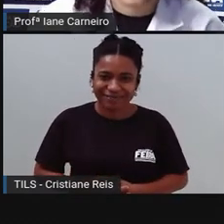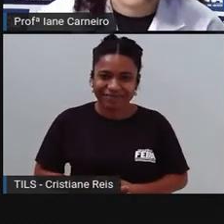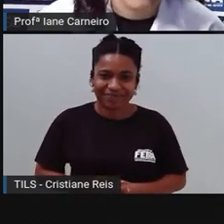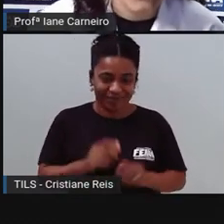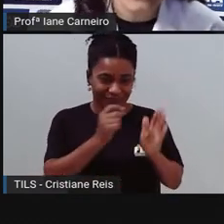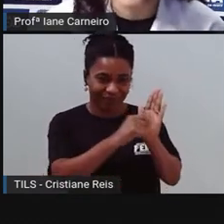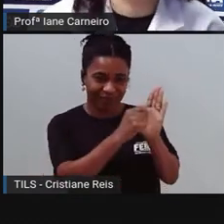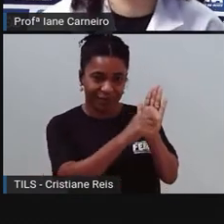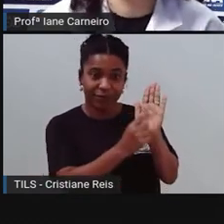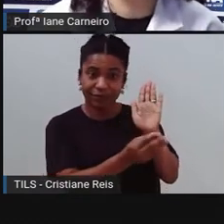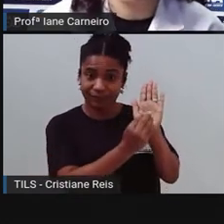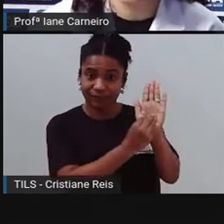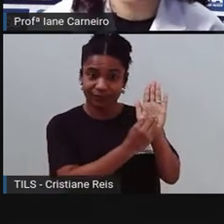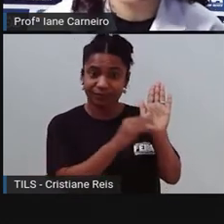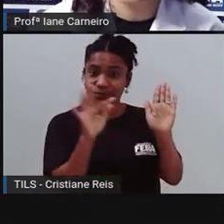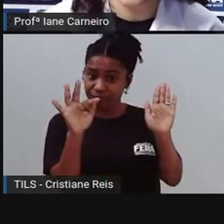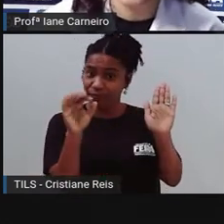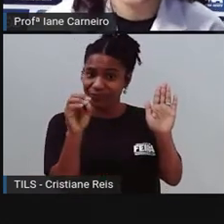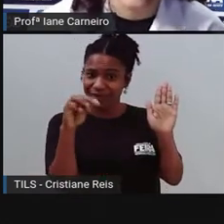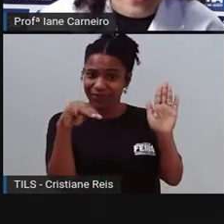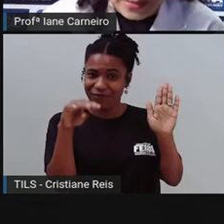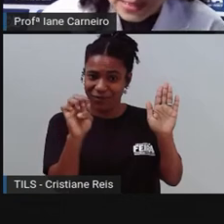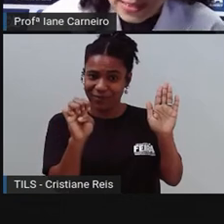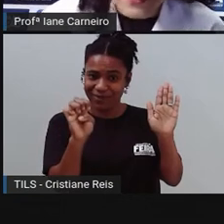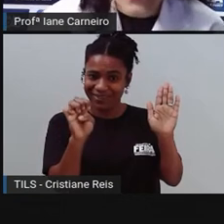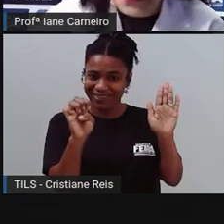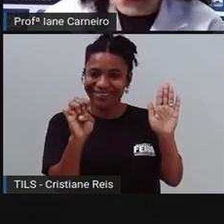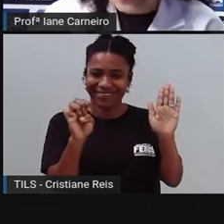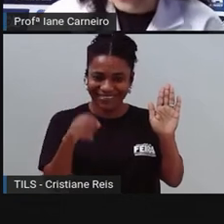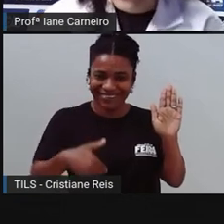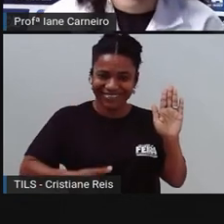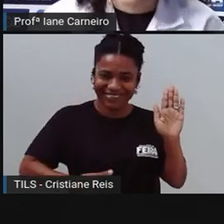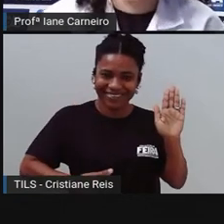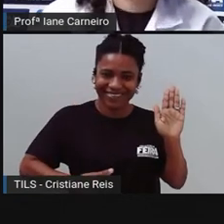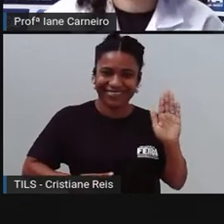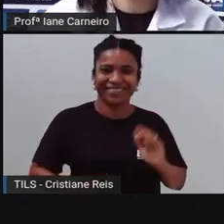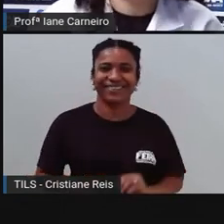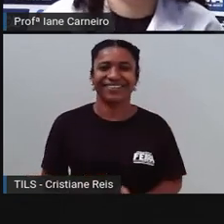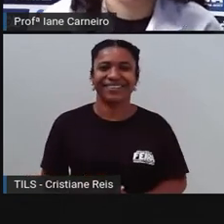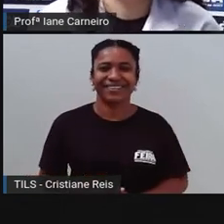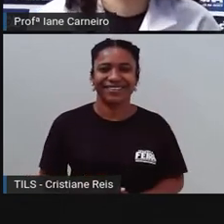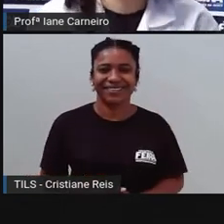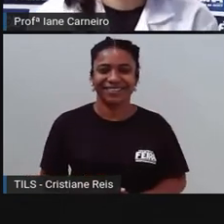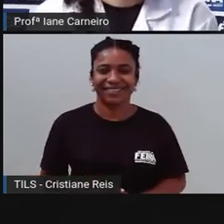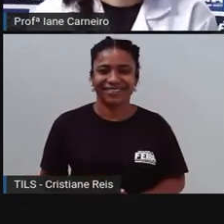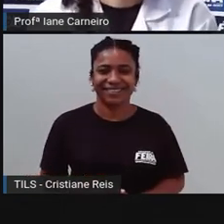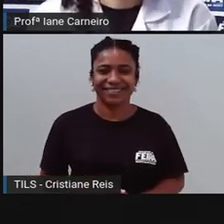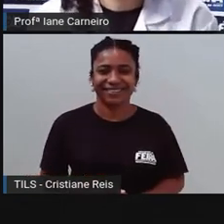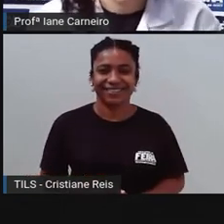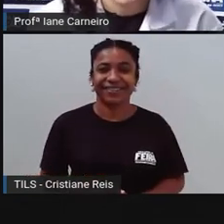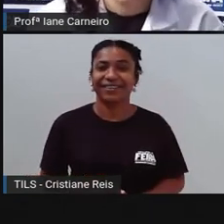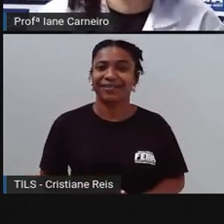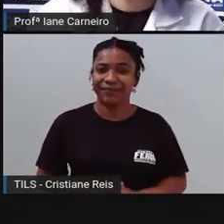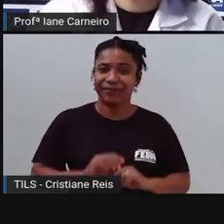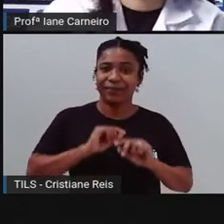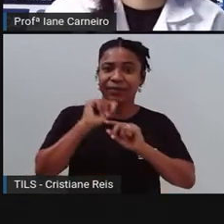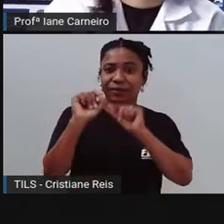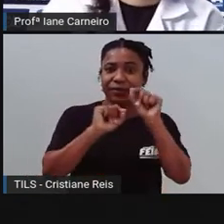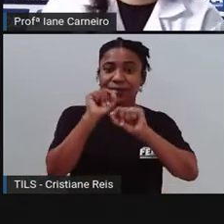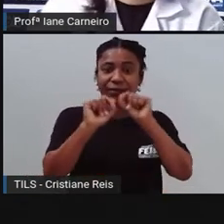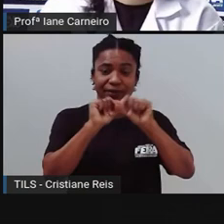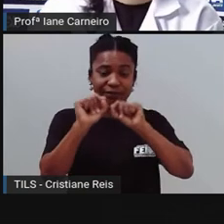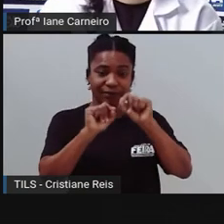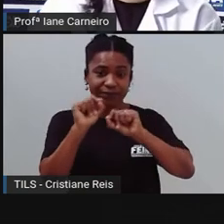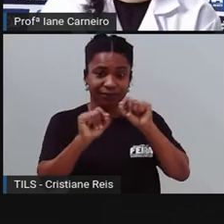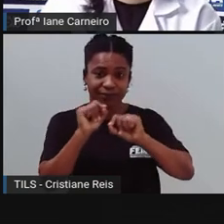escreveram a palavra fome? Escrevam aí, ó. Fome, tá certo? Vão escrevendo. O que é? O que é?